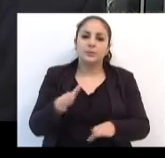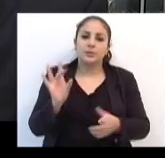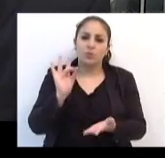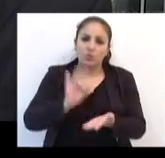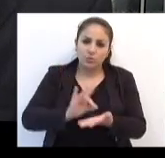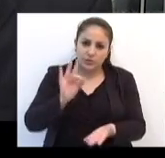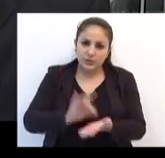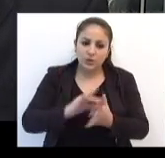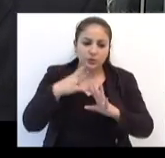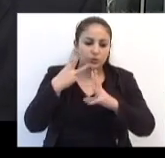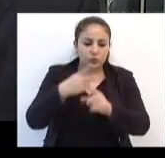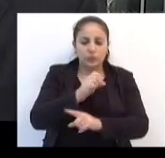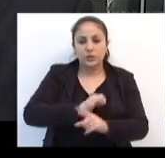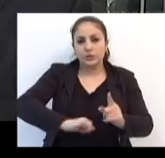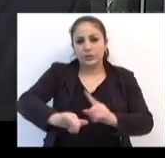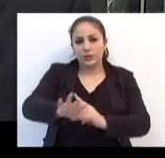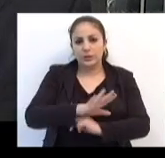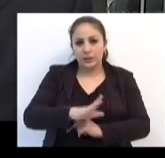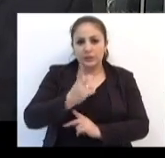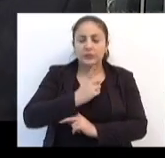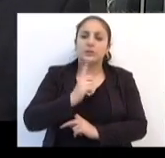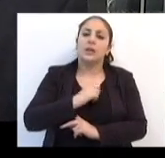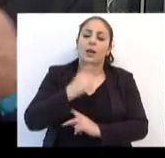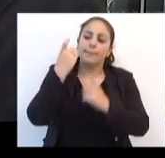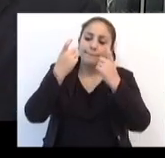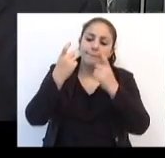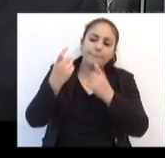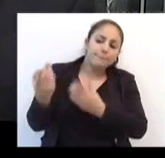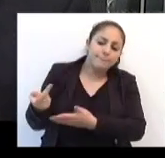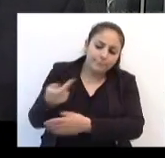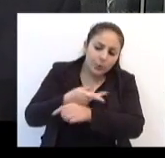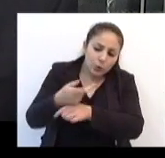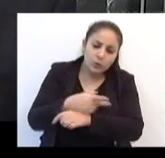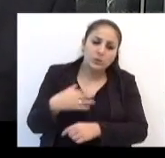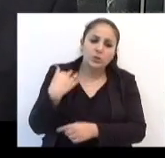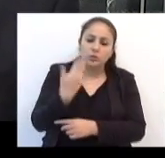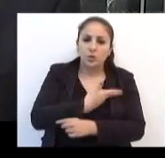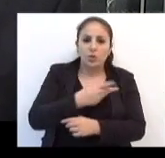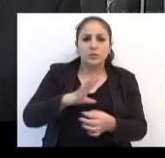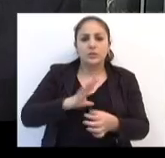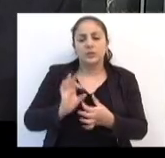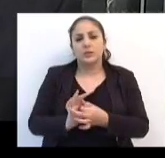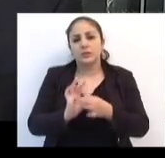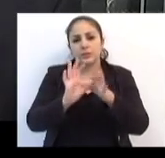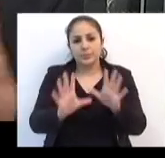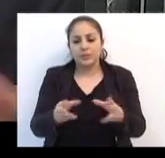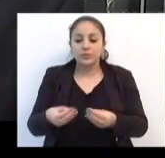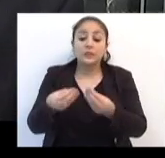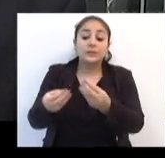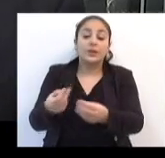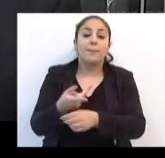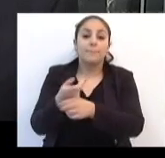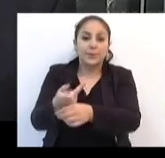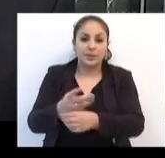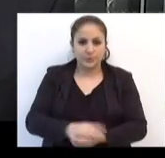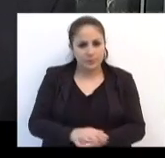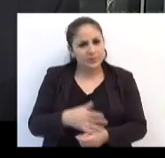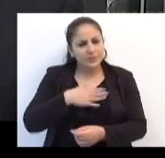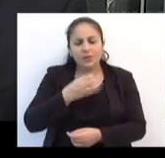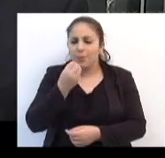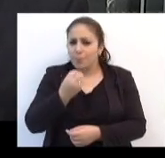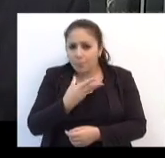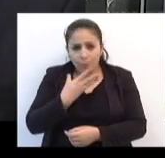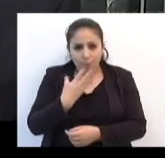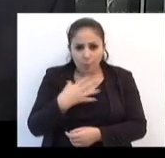efetiva de toda a sociedade, estão nos procurando e se disponibilizando a doar os prêmios. E isso é